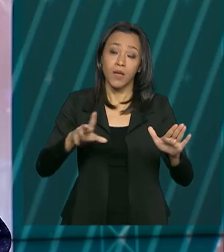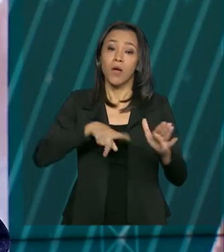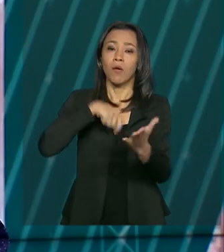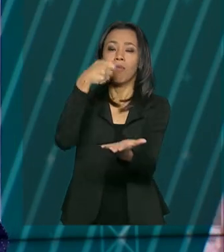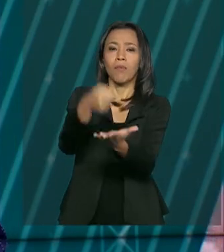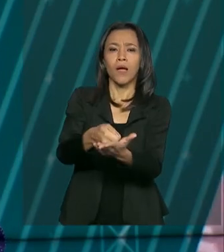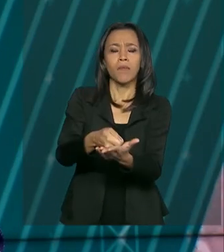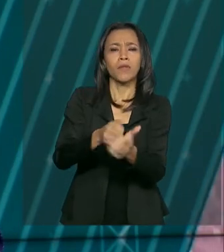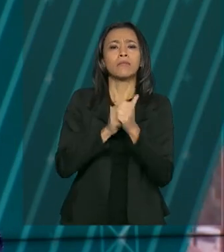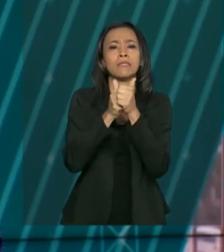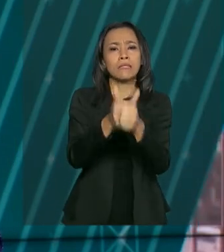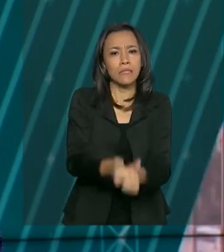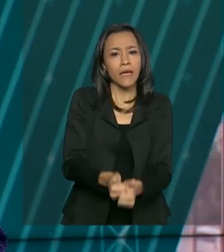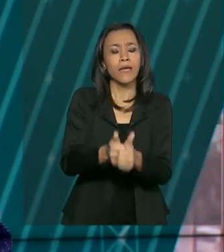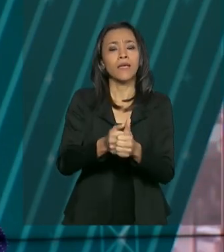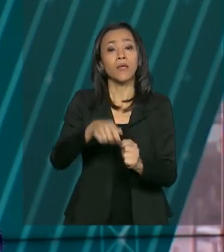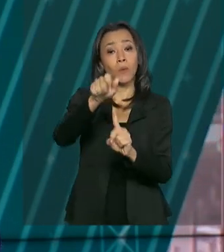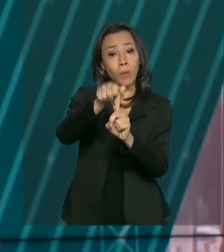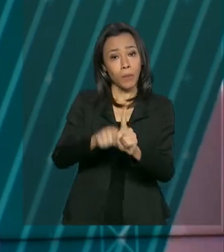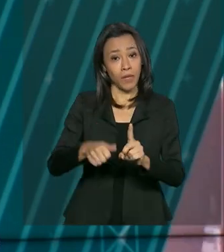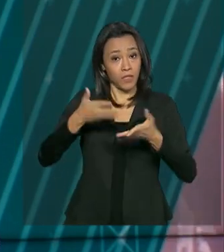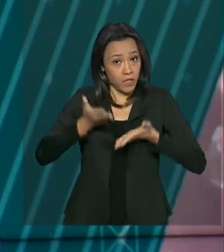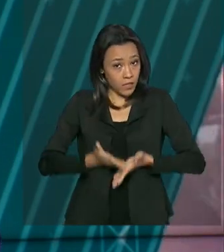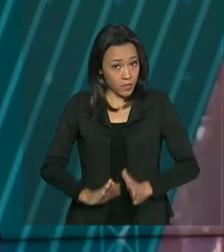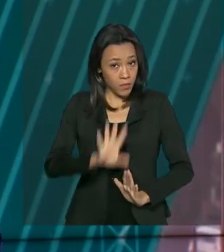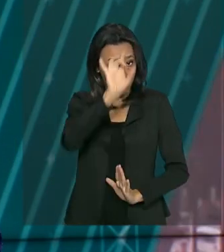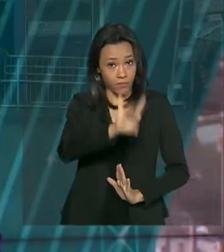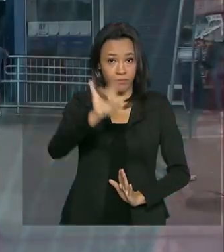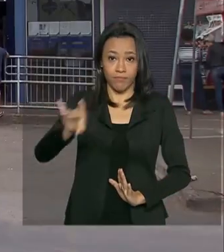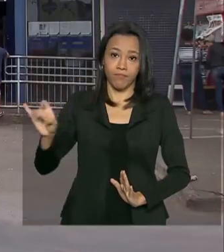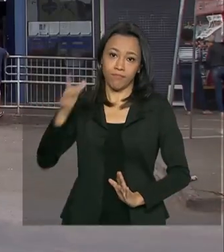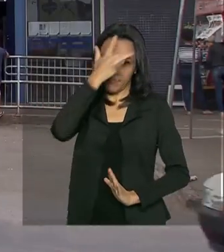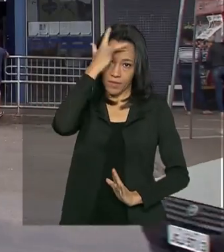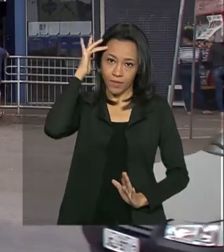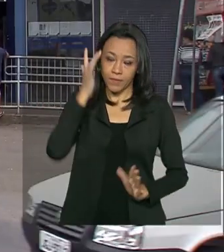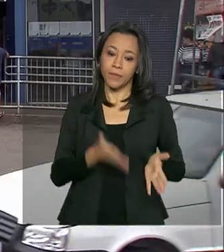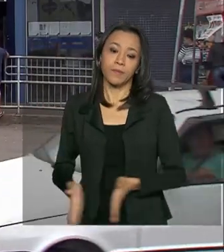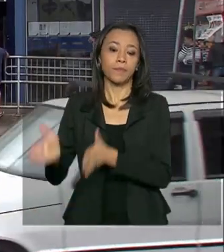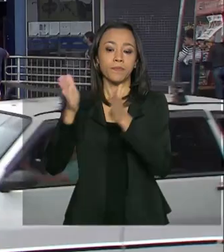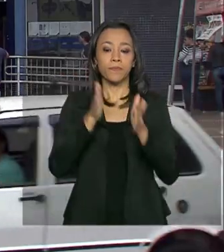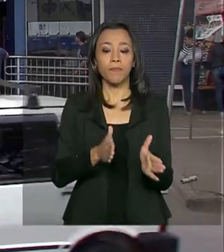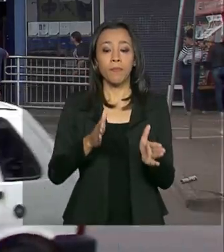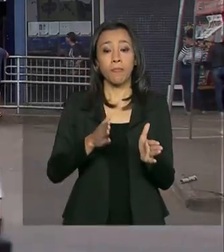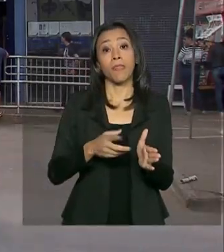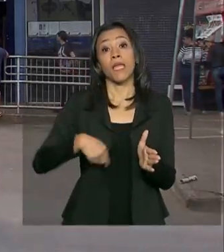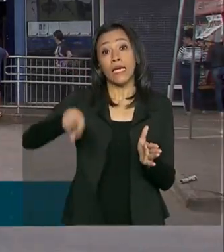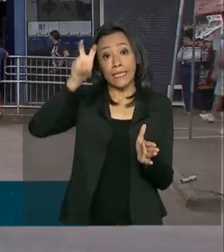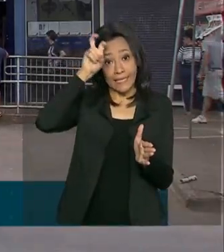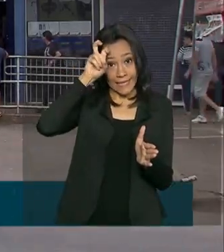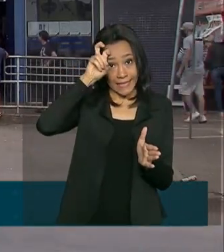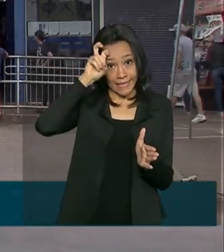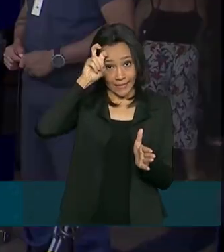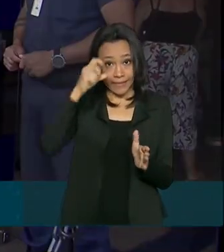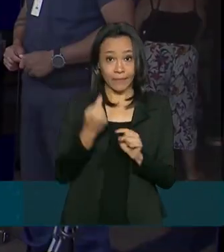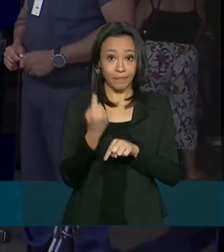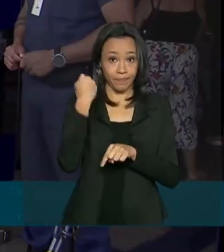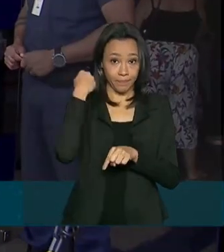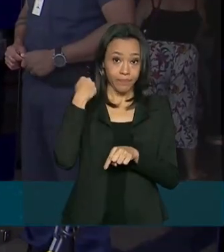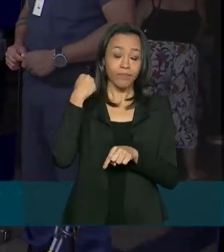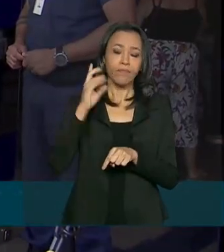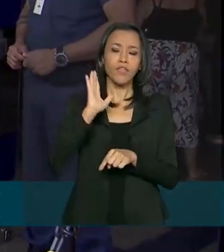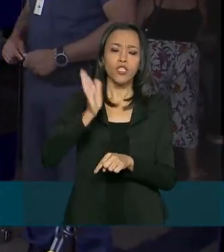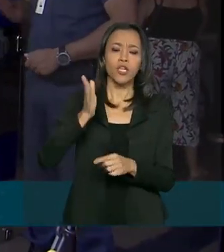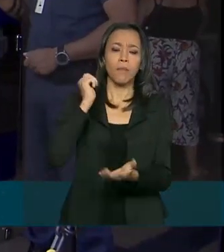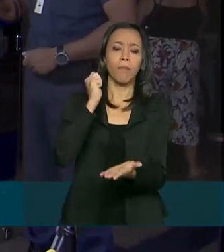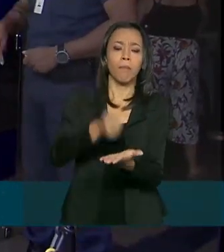feitos de acordo com o mês de nascimento do beneficiário. Nesta quinta-feira, a Caixa pagou o auxílio emergencial para